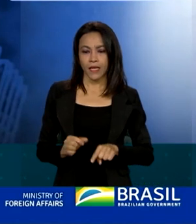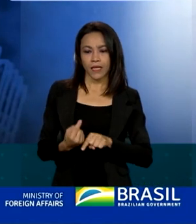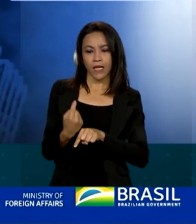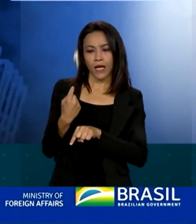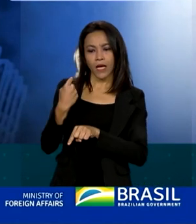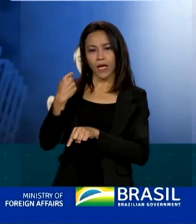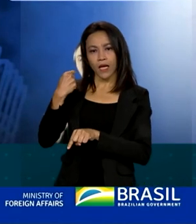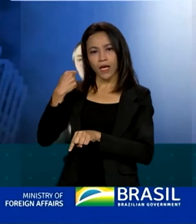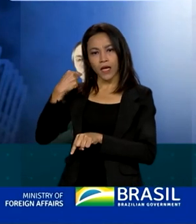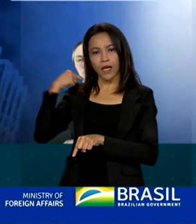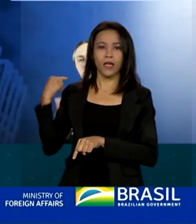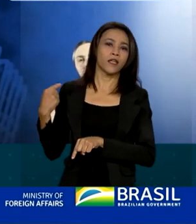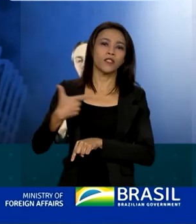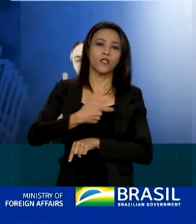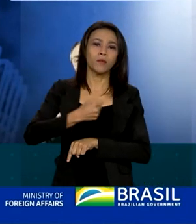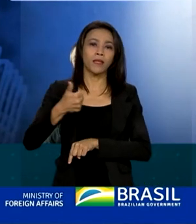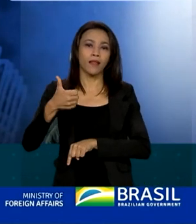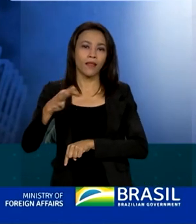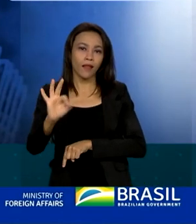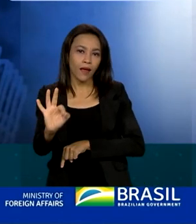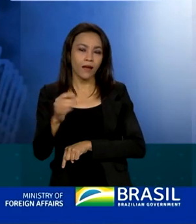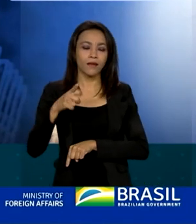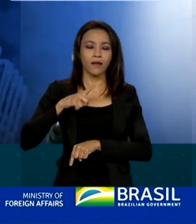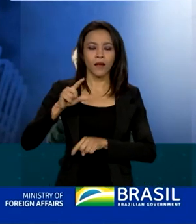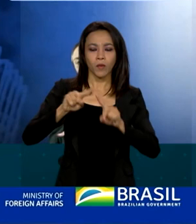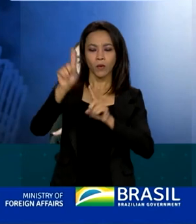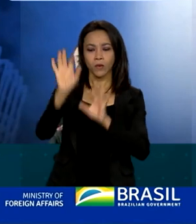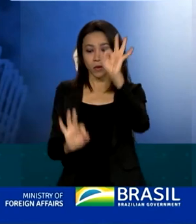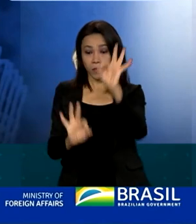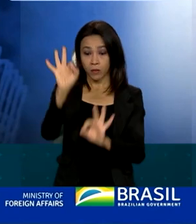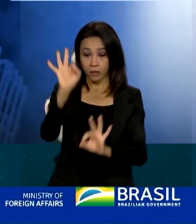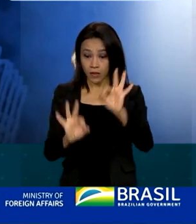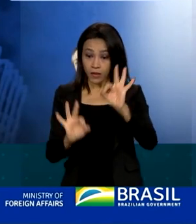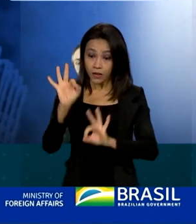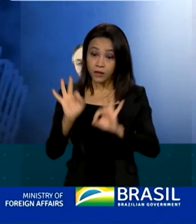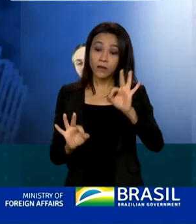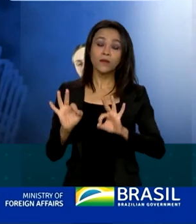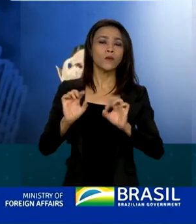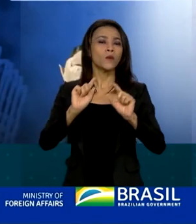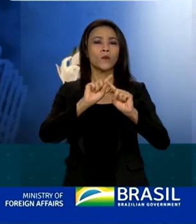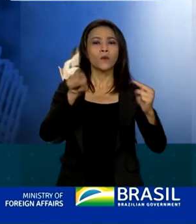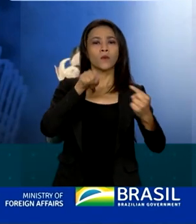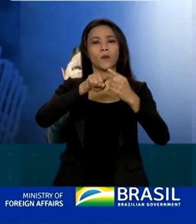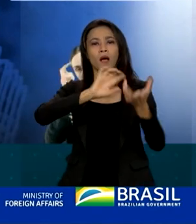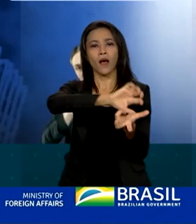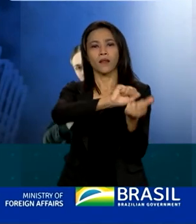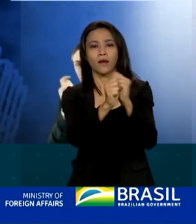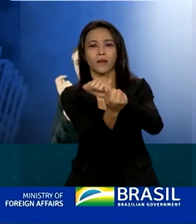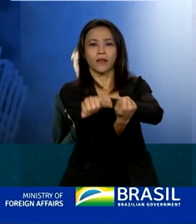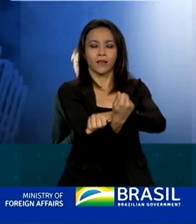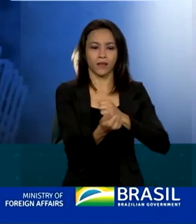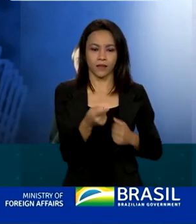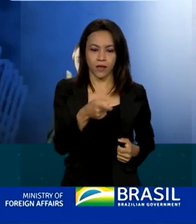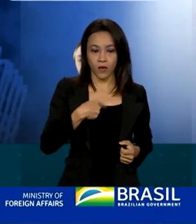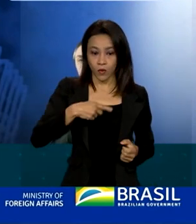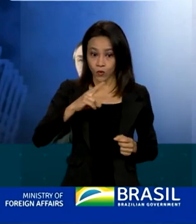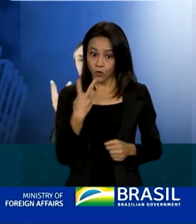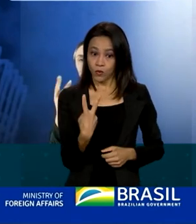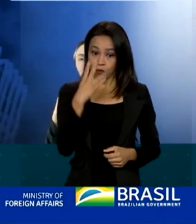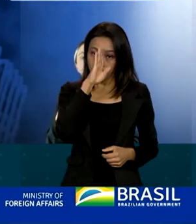um plano setorial muito robusto, que pensa em mitigação e adaptação, que são os dois principais